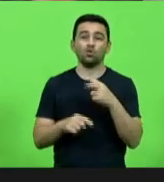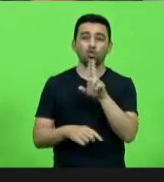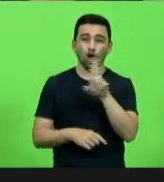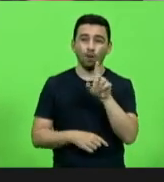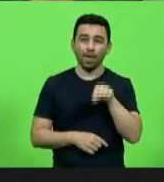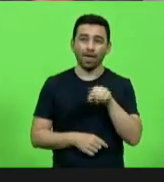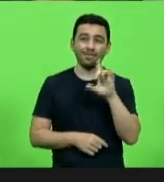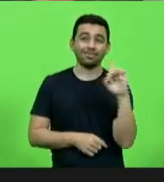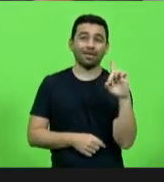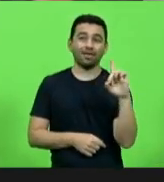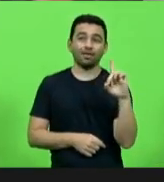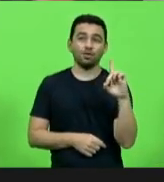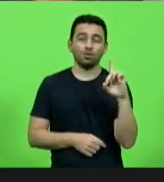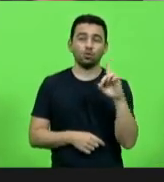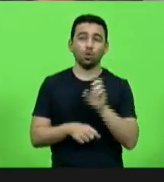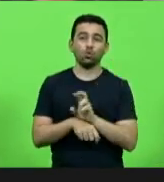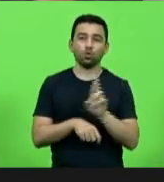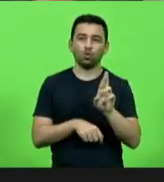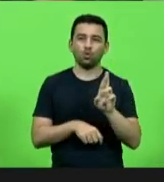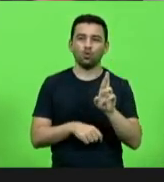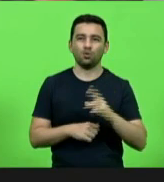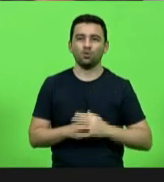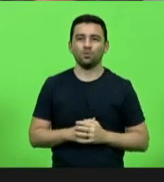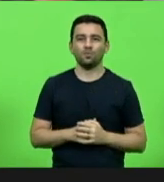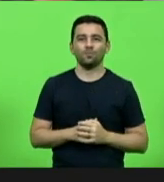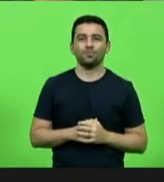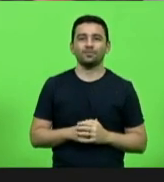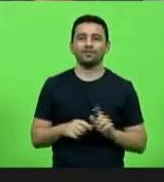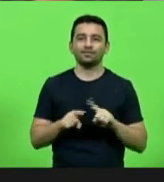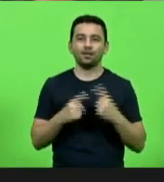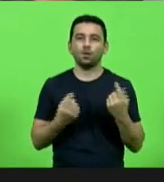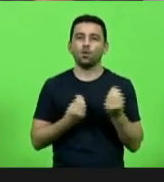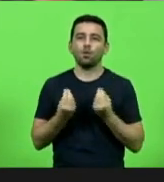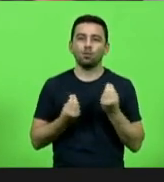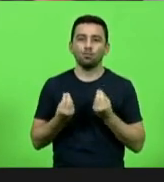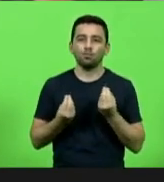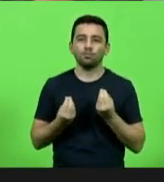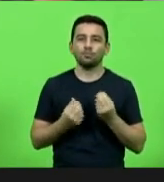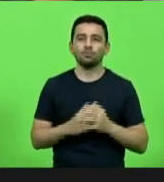Caropreso. Como vota doutor Vicente Caropreso.